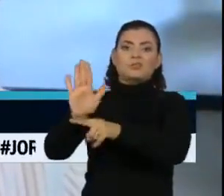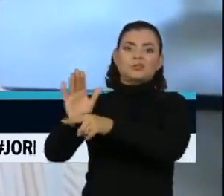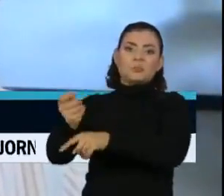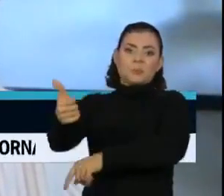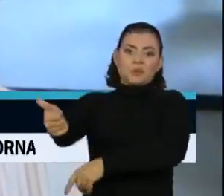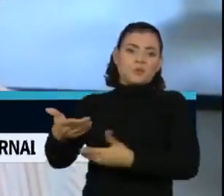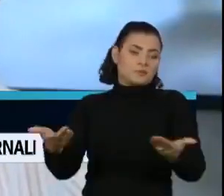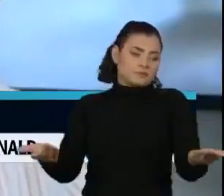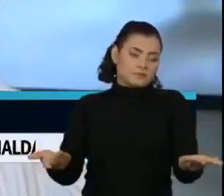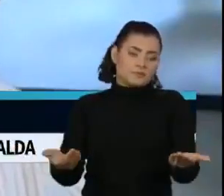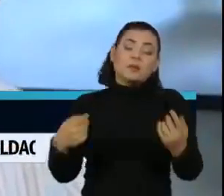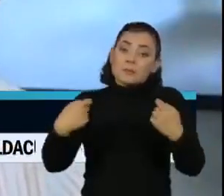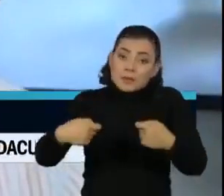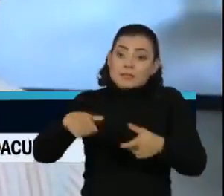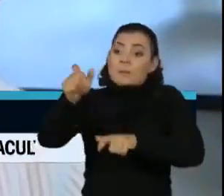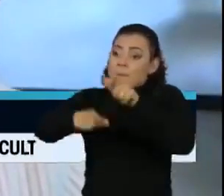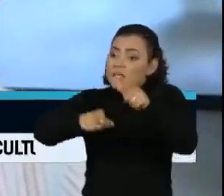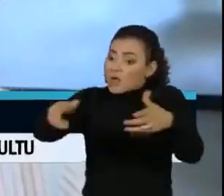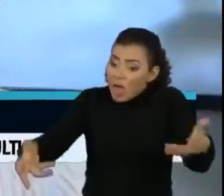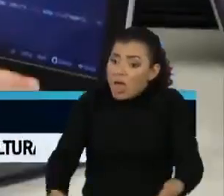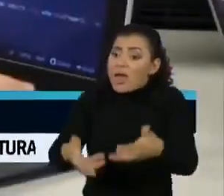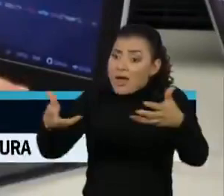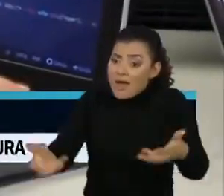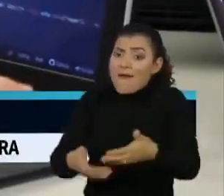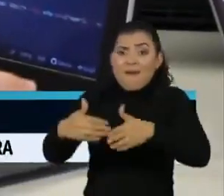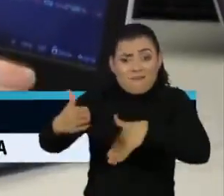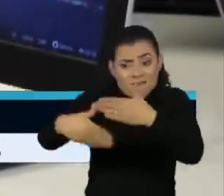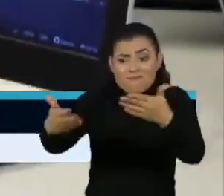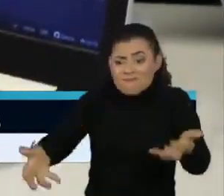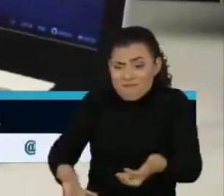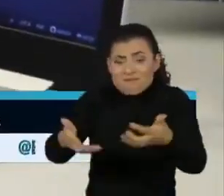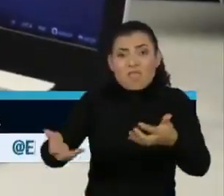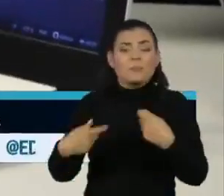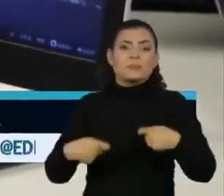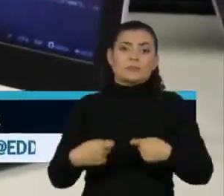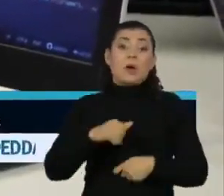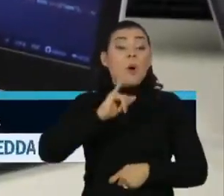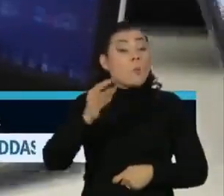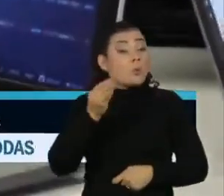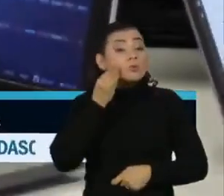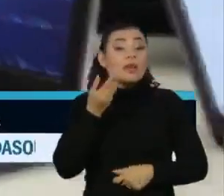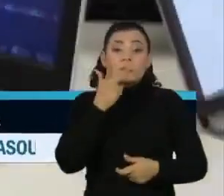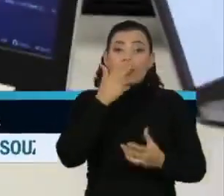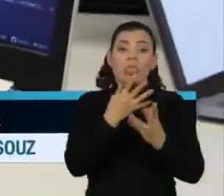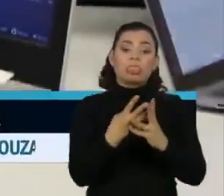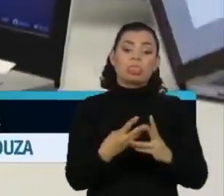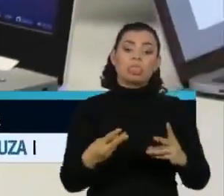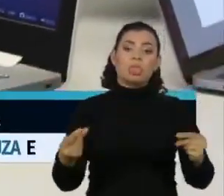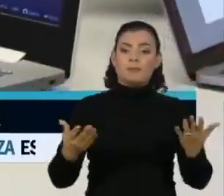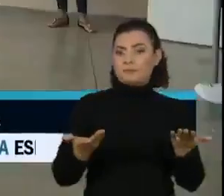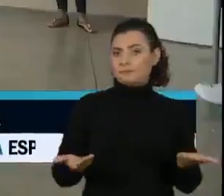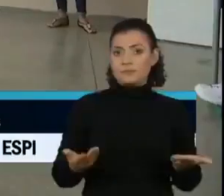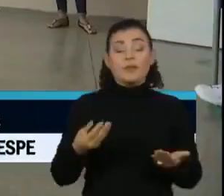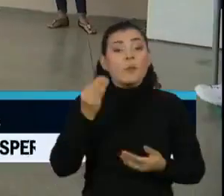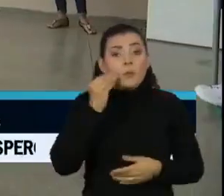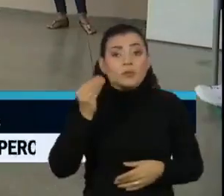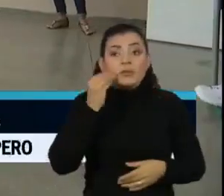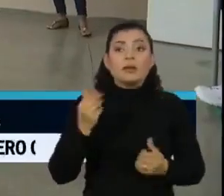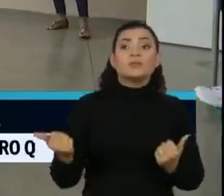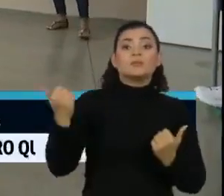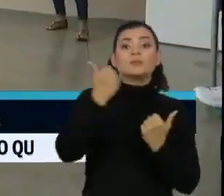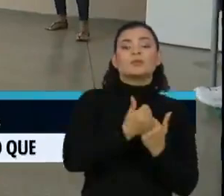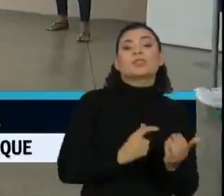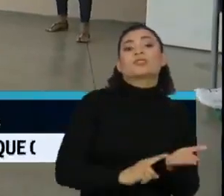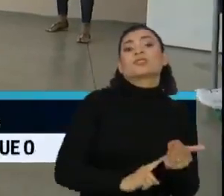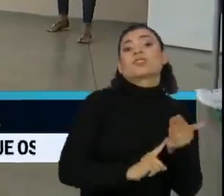as pessoas realizarem seu potencial. Tem oportunidades que a gente está perdendo, por exemplo, a oportunidade de digitalizar a